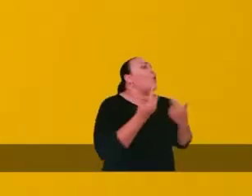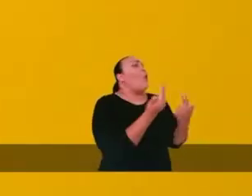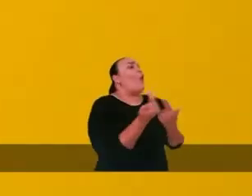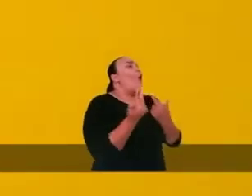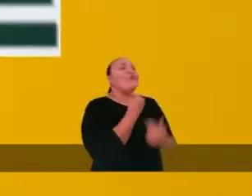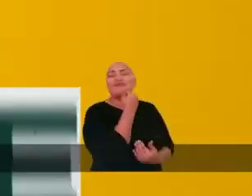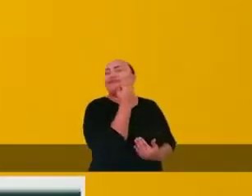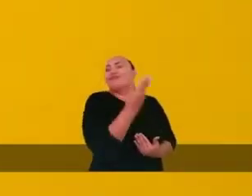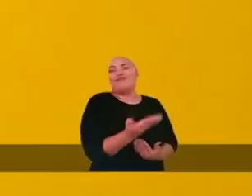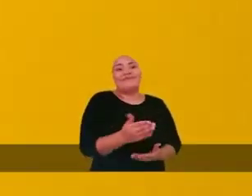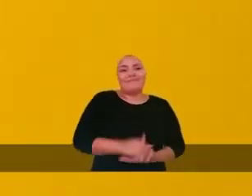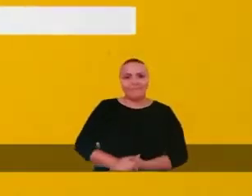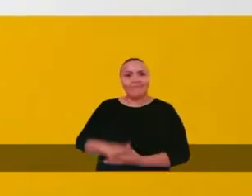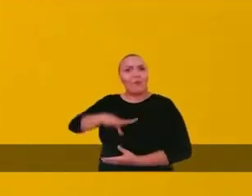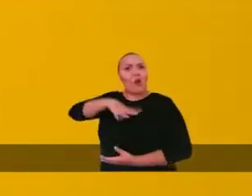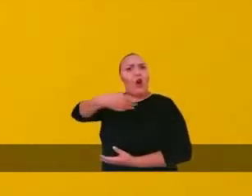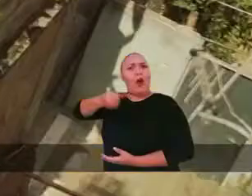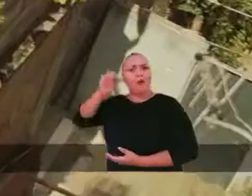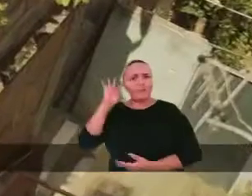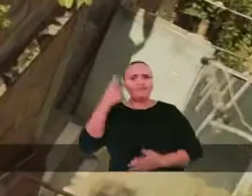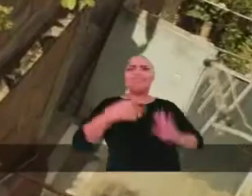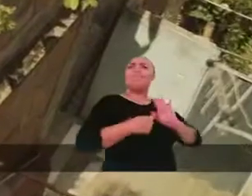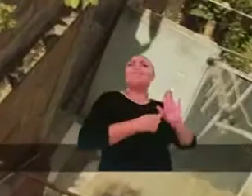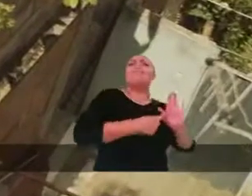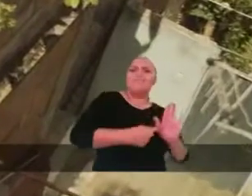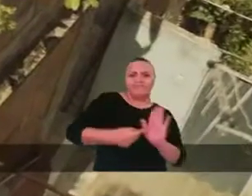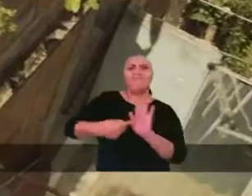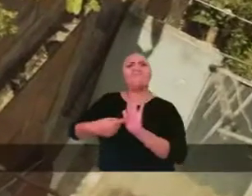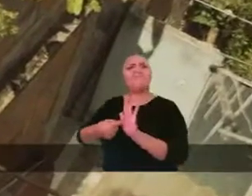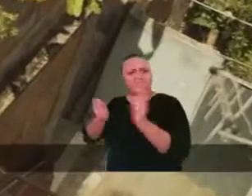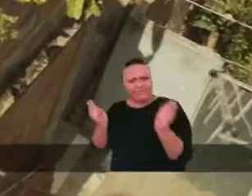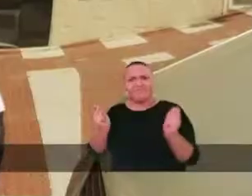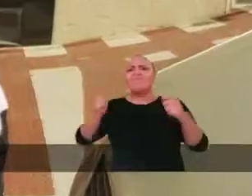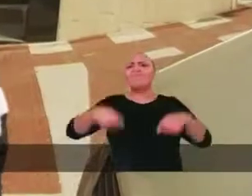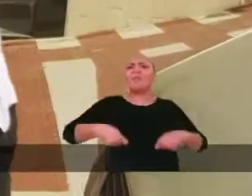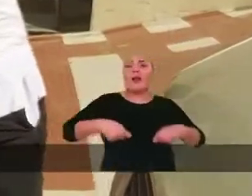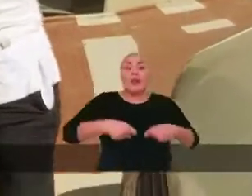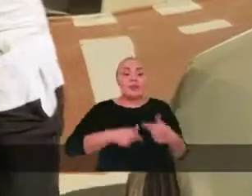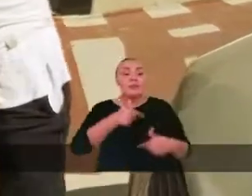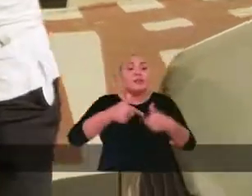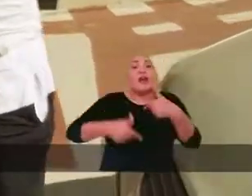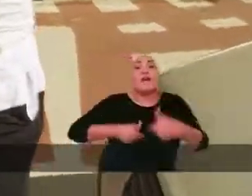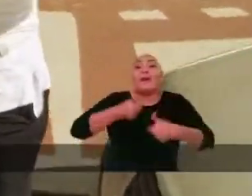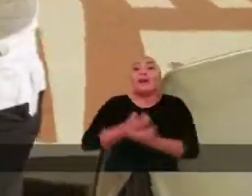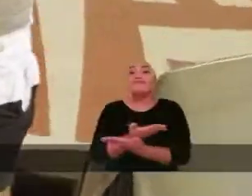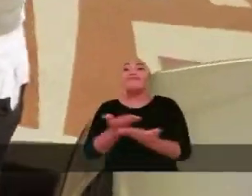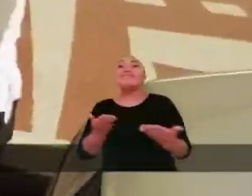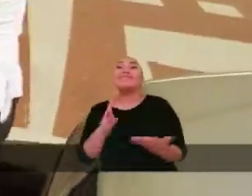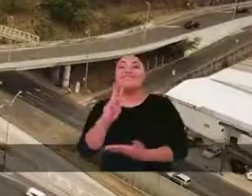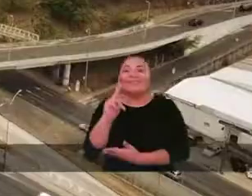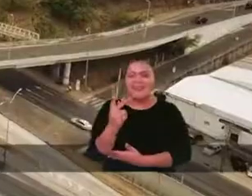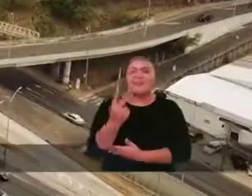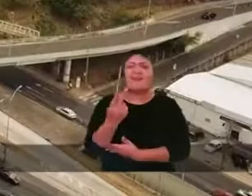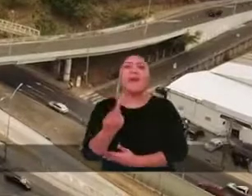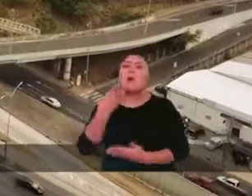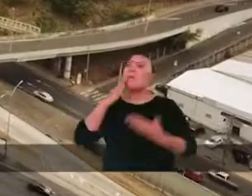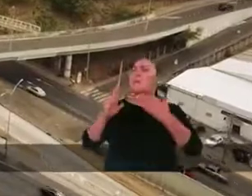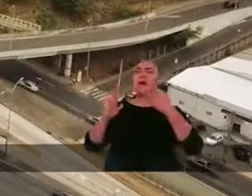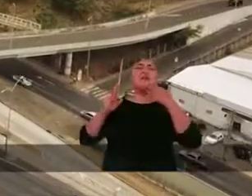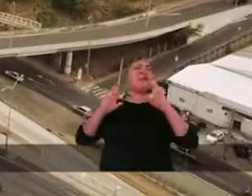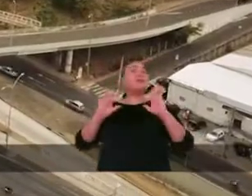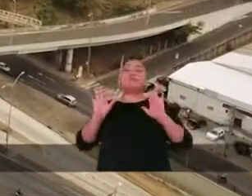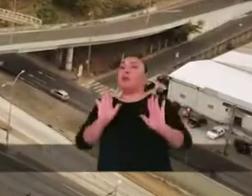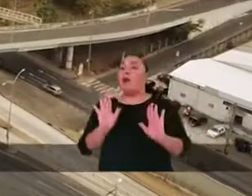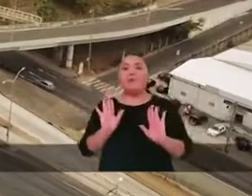Nessa cidade ninguém faz o que ele fez. Com coragem pra encarar, mostrou o que sabe fazer. Que cuidar de BH